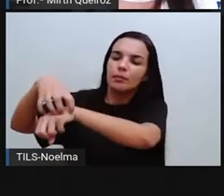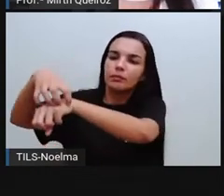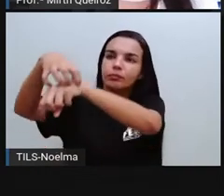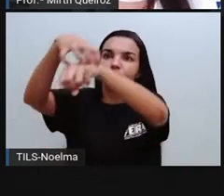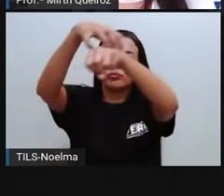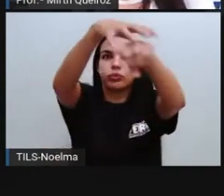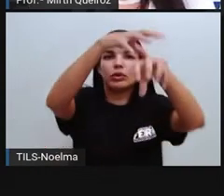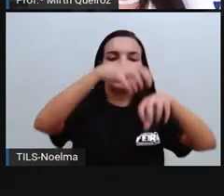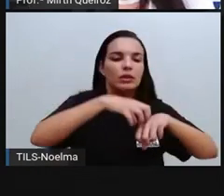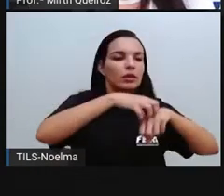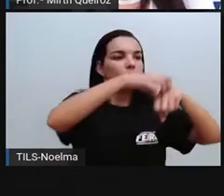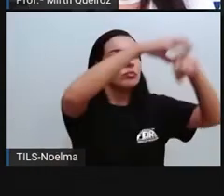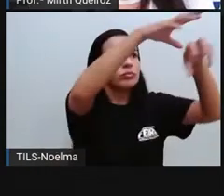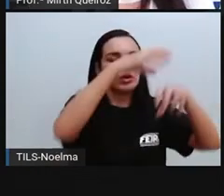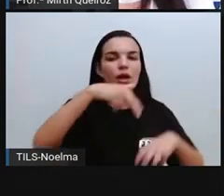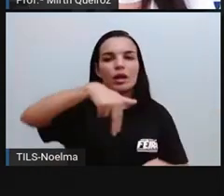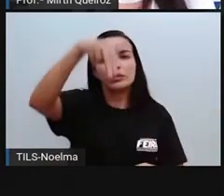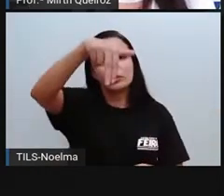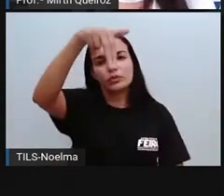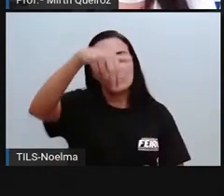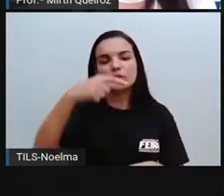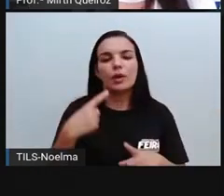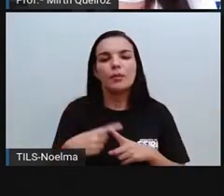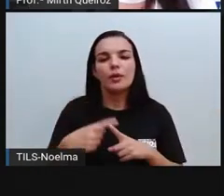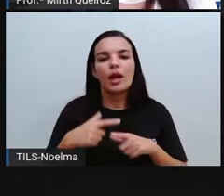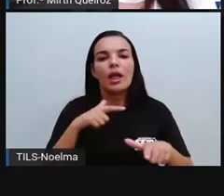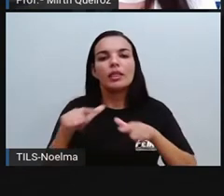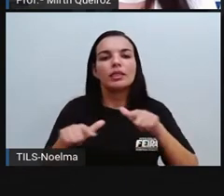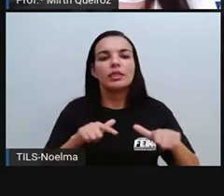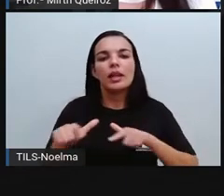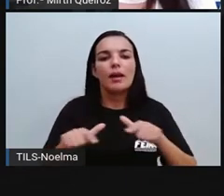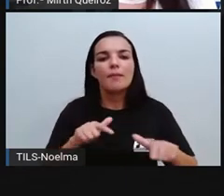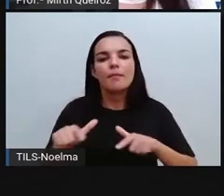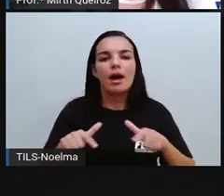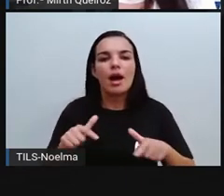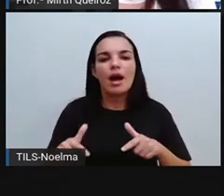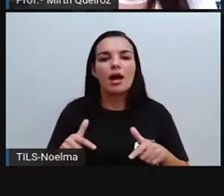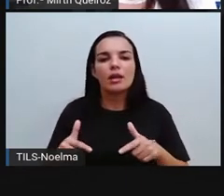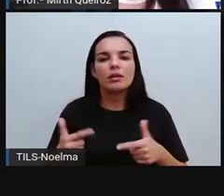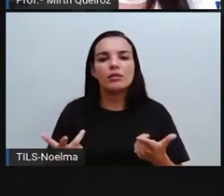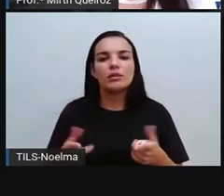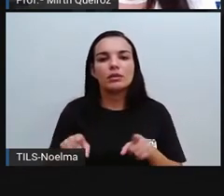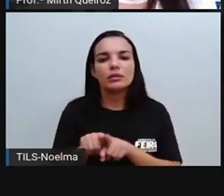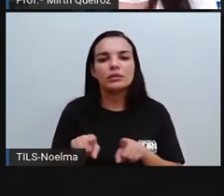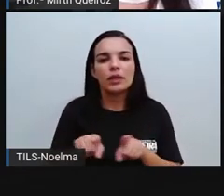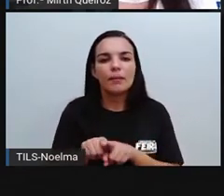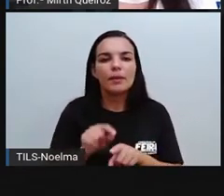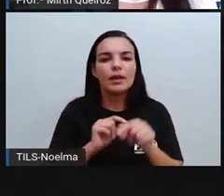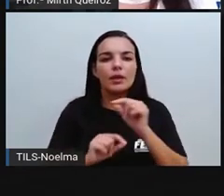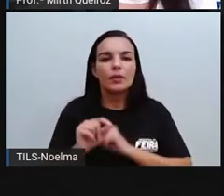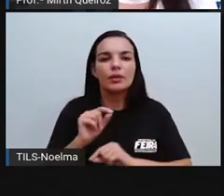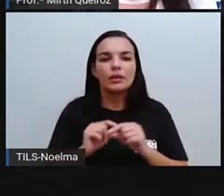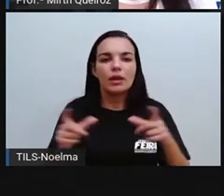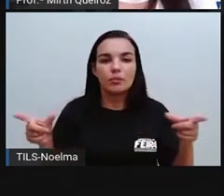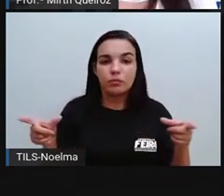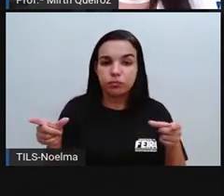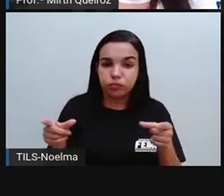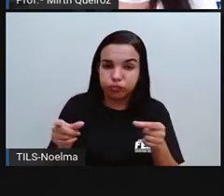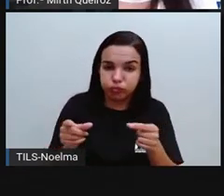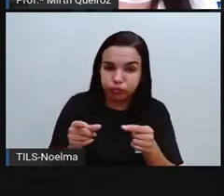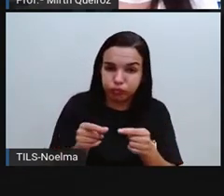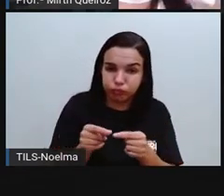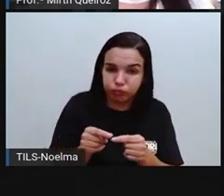regiões e fossem para a região Norte, uma vez que haveria essa Zona Franca para Peças, ou seja, a redução ou até